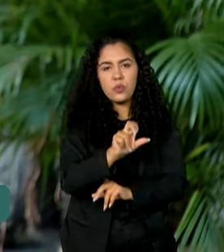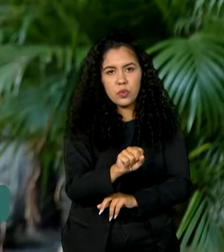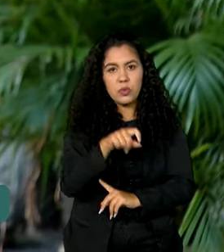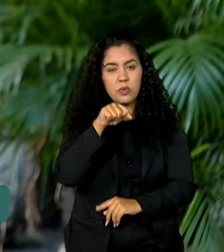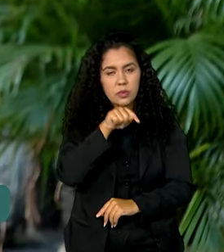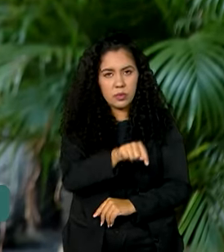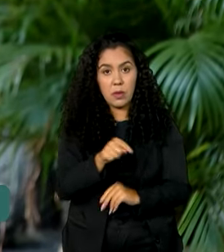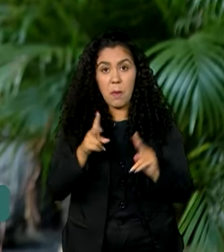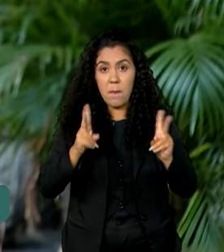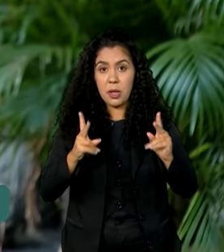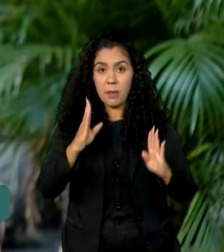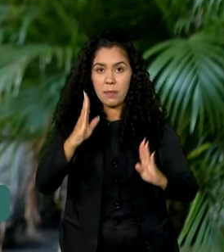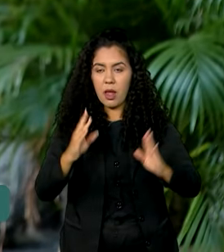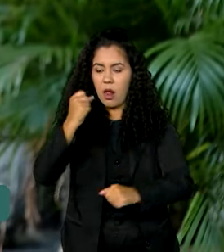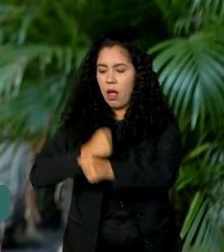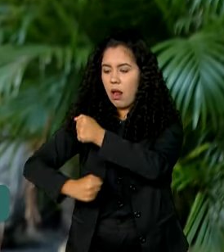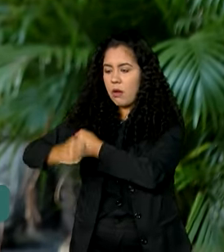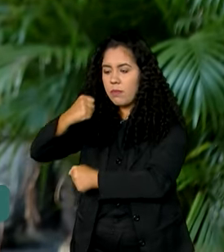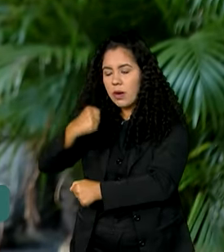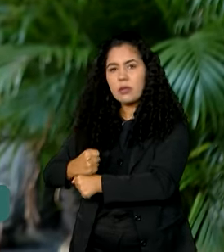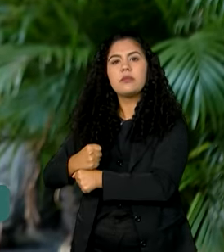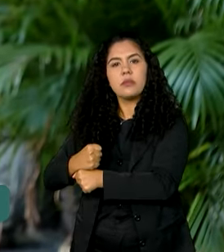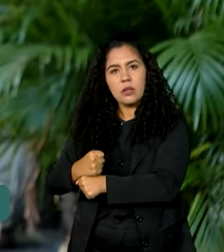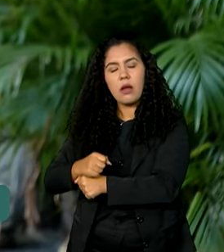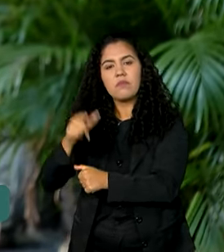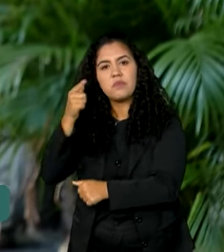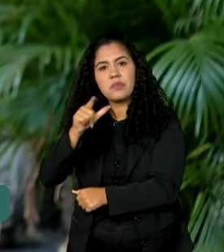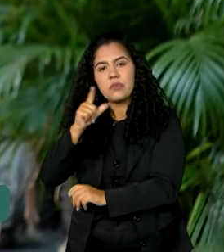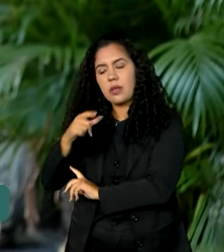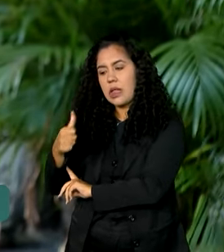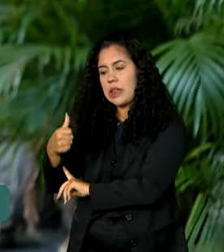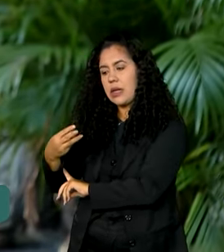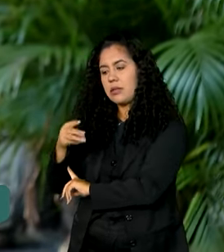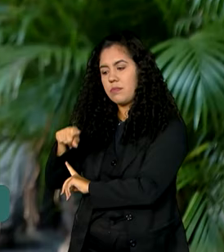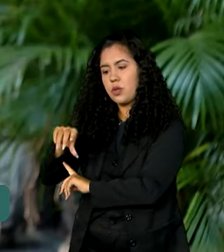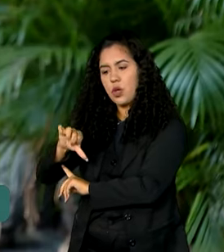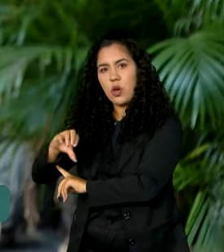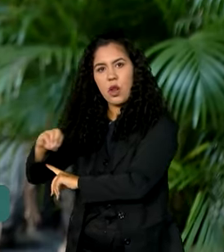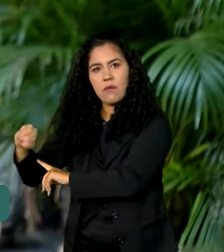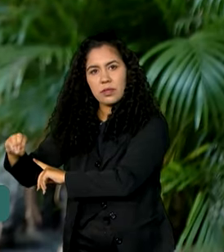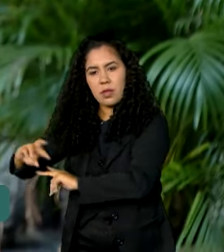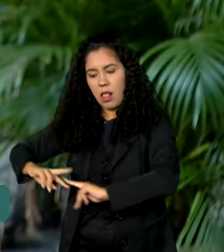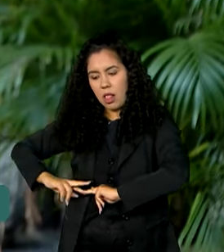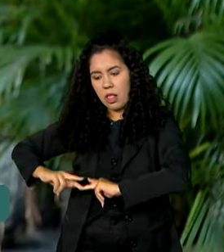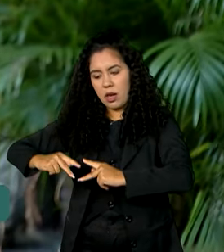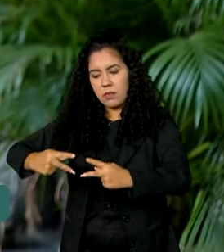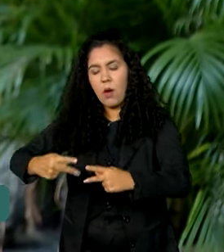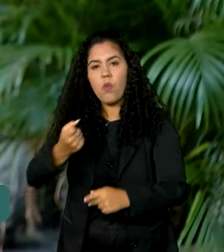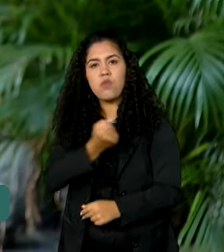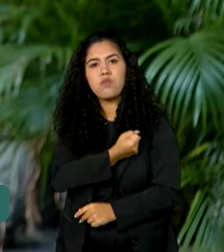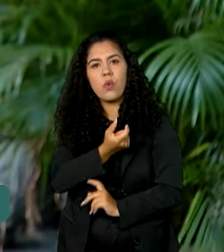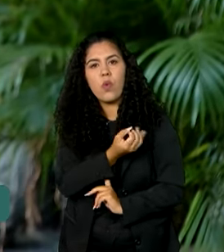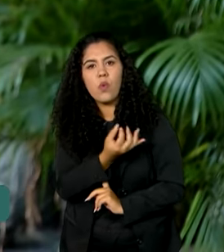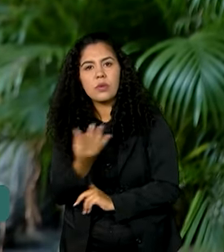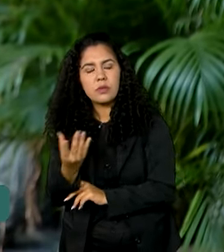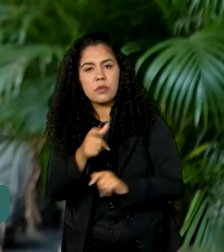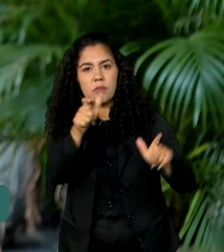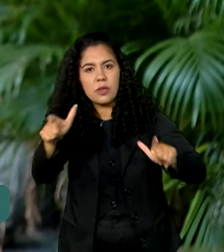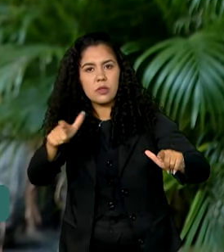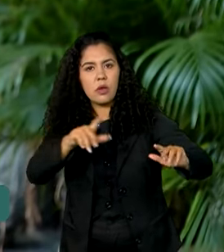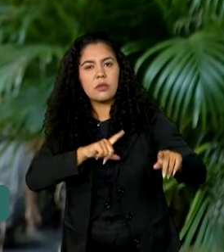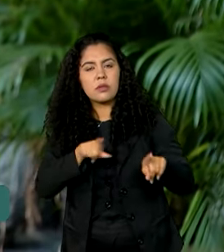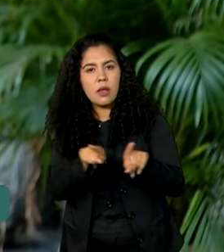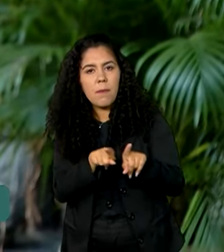desse mesmo período do ano passado, quando foram realizados 13.900 transplantes. O número de doadores também aumentou